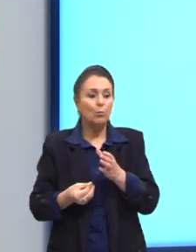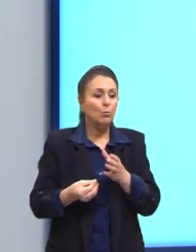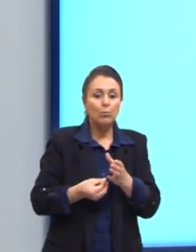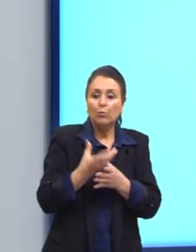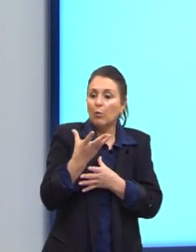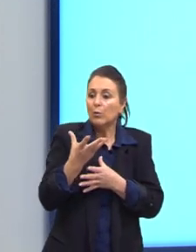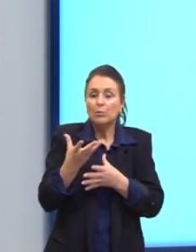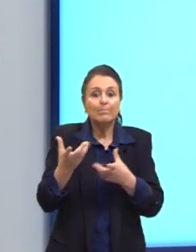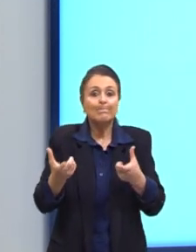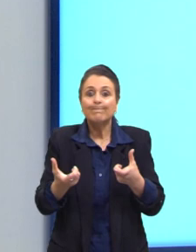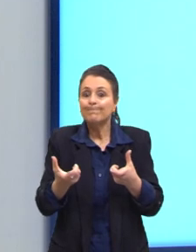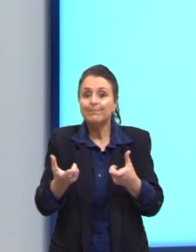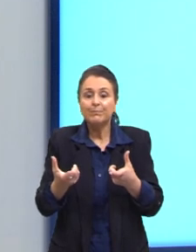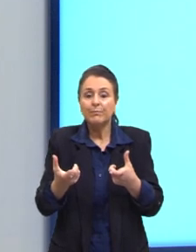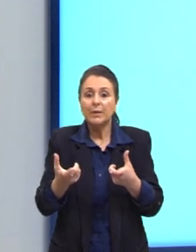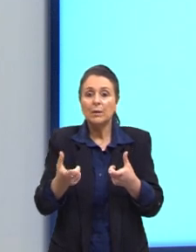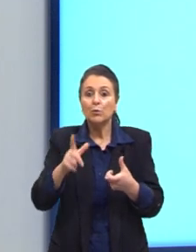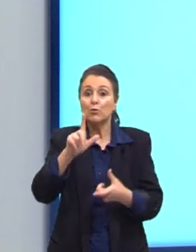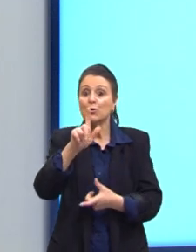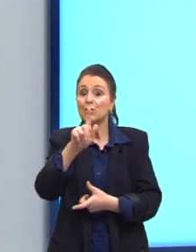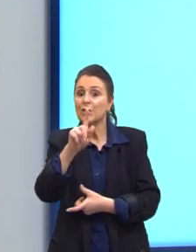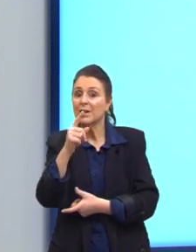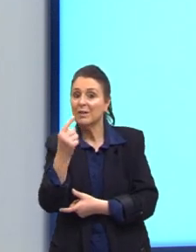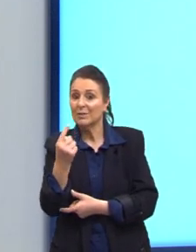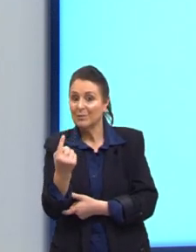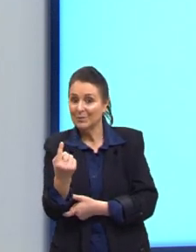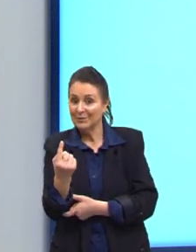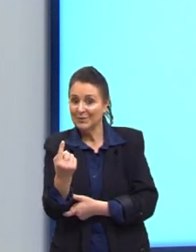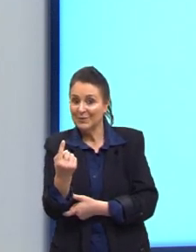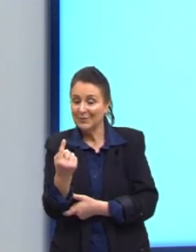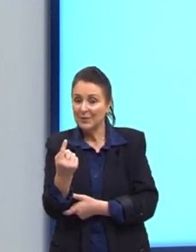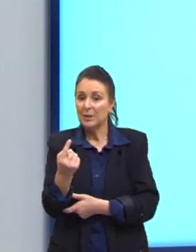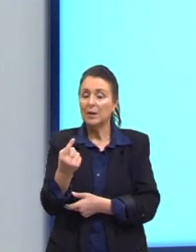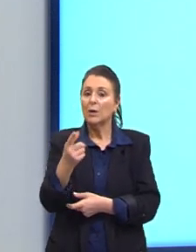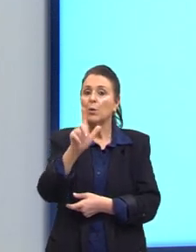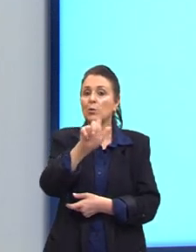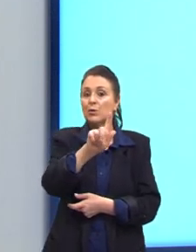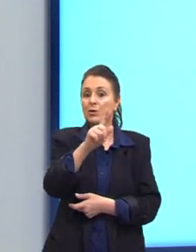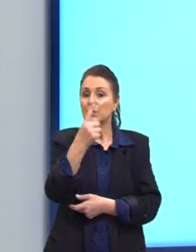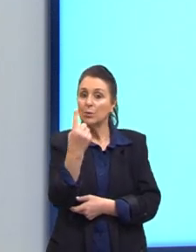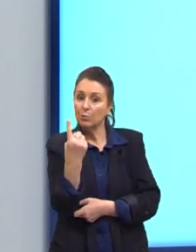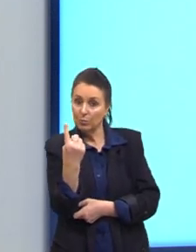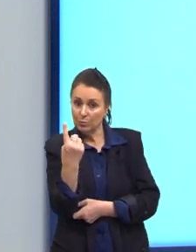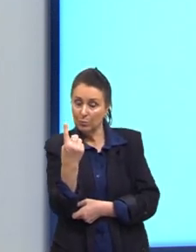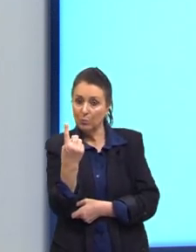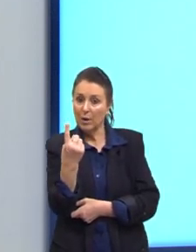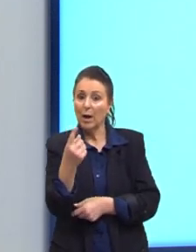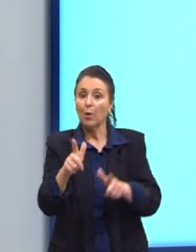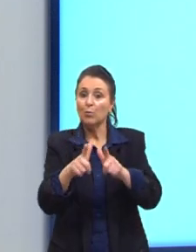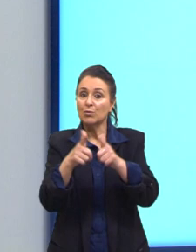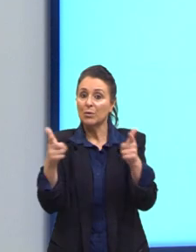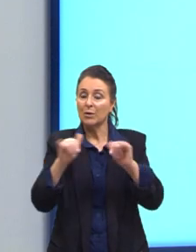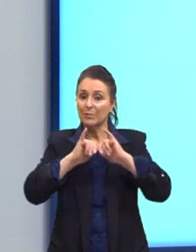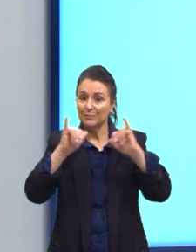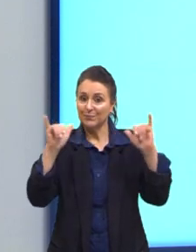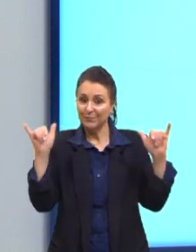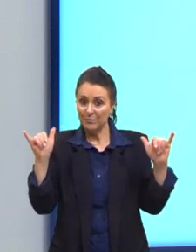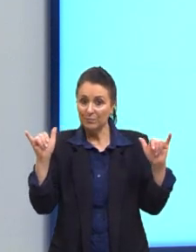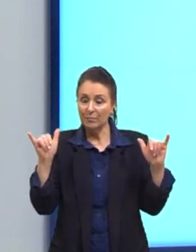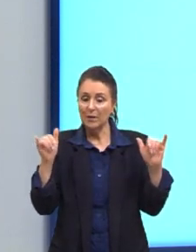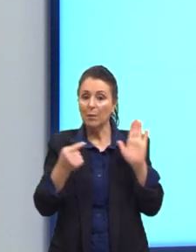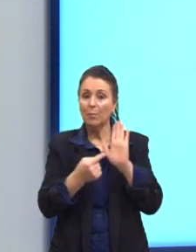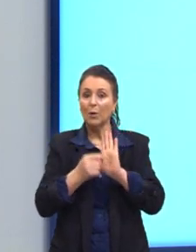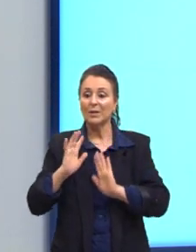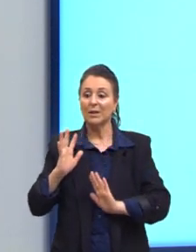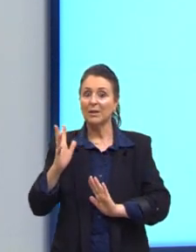fonte do G1 e o G1 trouxe esses dados do censo demográfico de 2010.